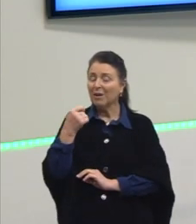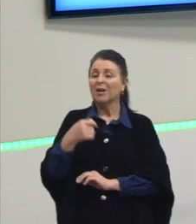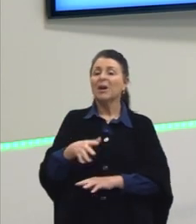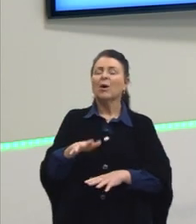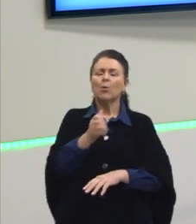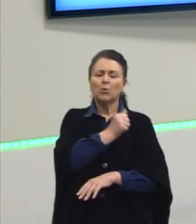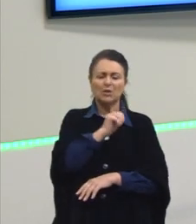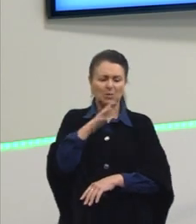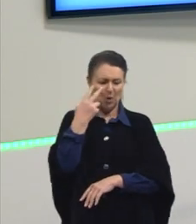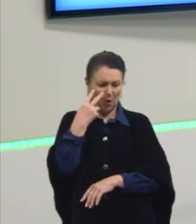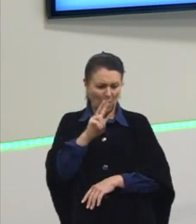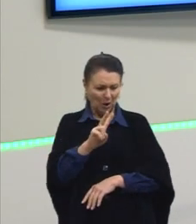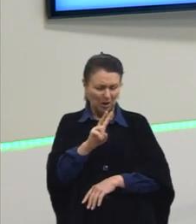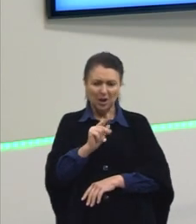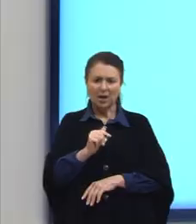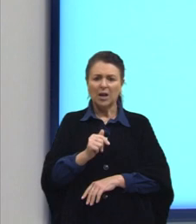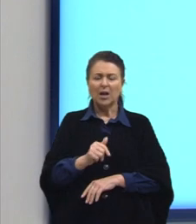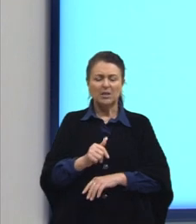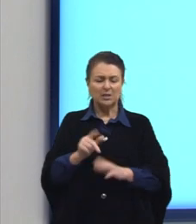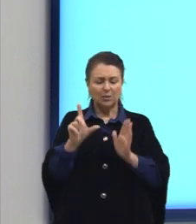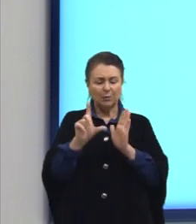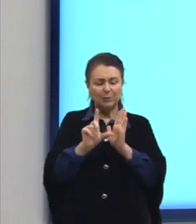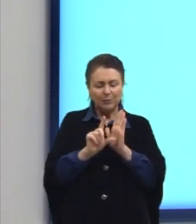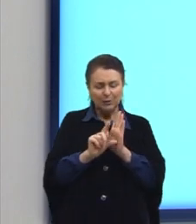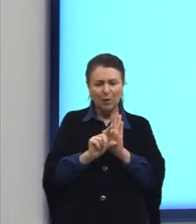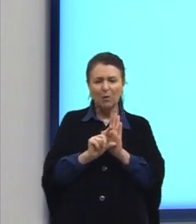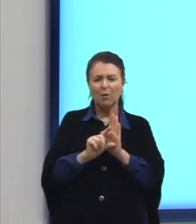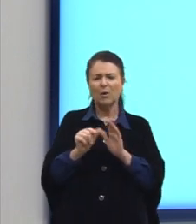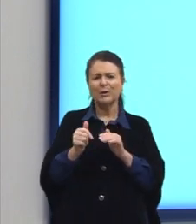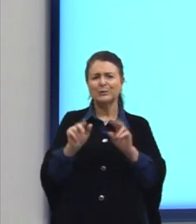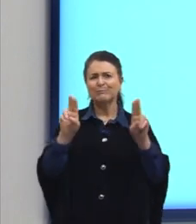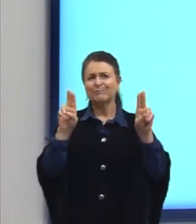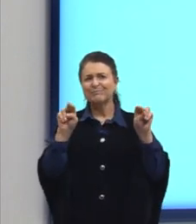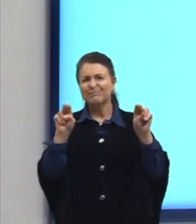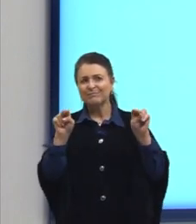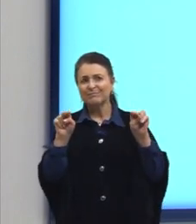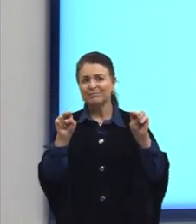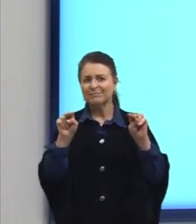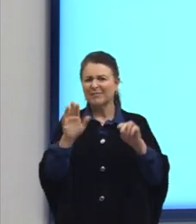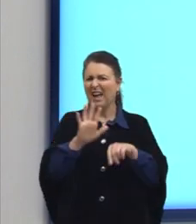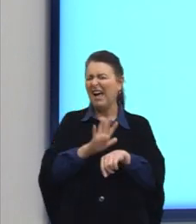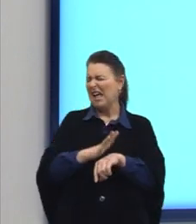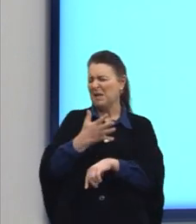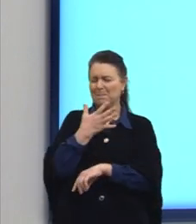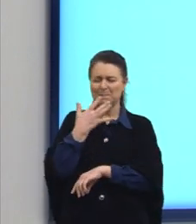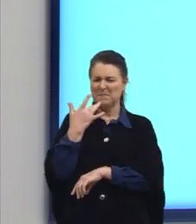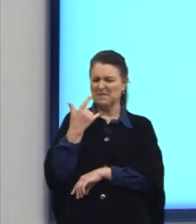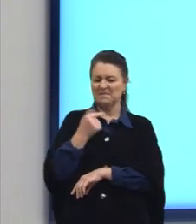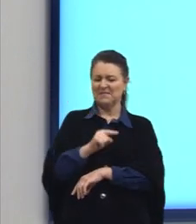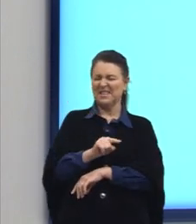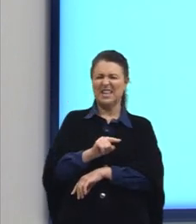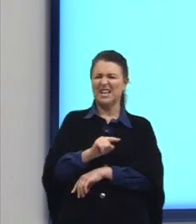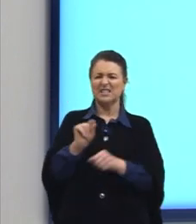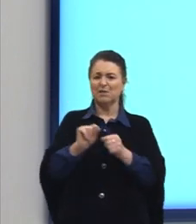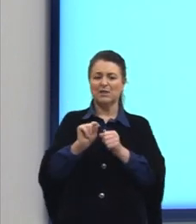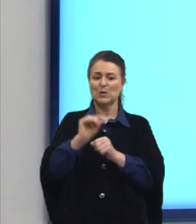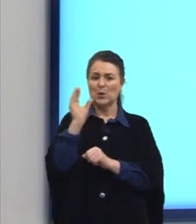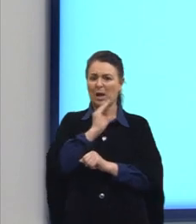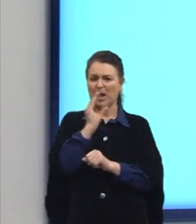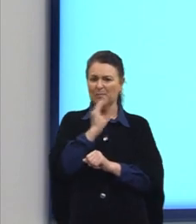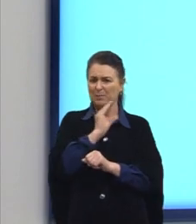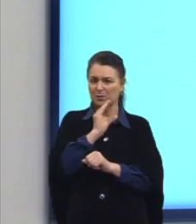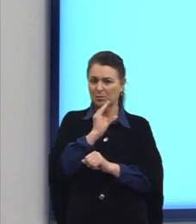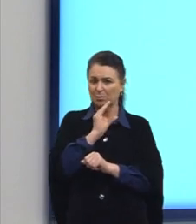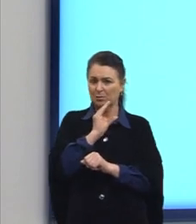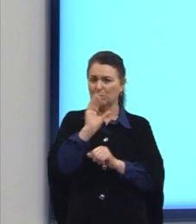os alunos olham para aquelas questões que são menores ou, entre aspas, mais fáceis, e, ah, essa aqui eu faço rápido no